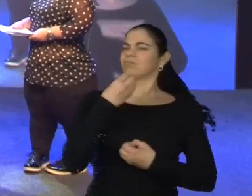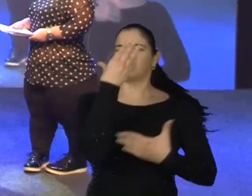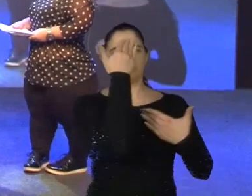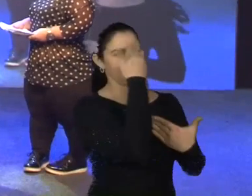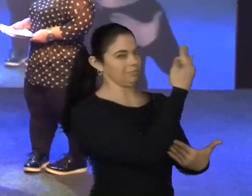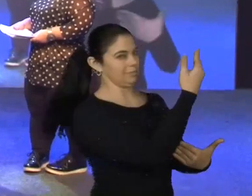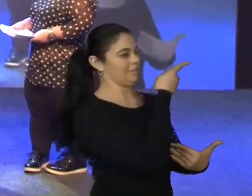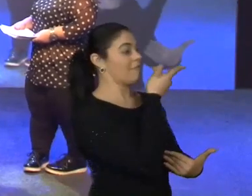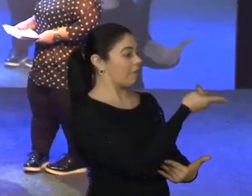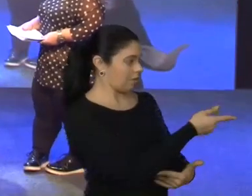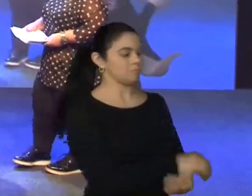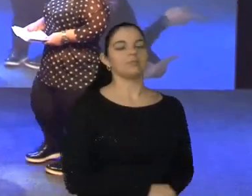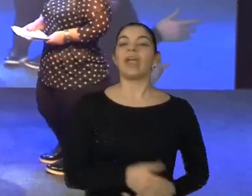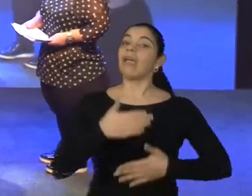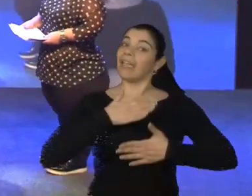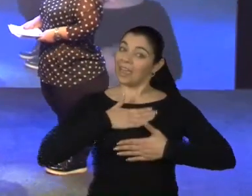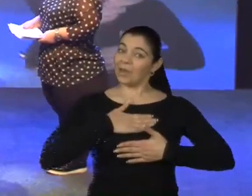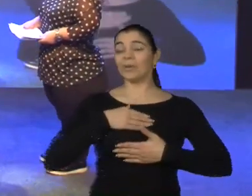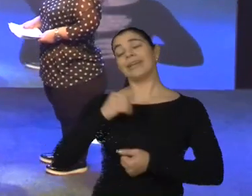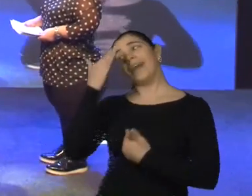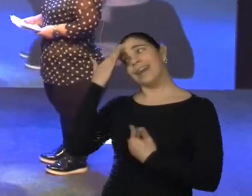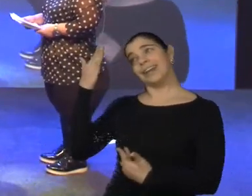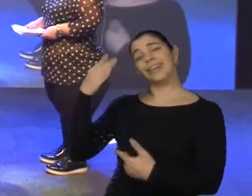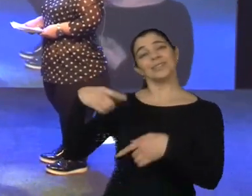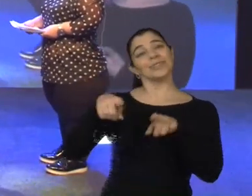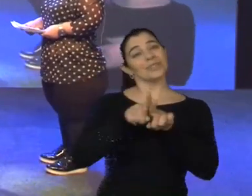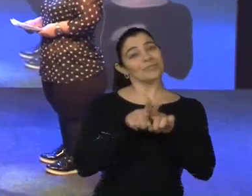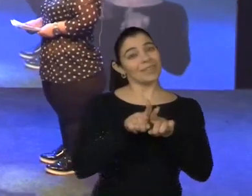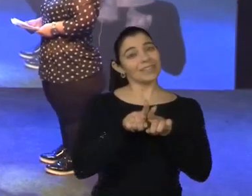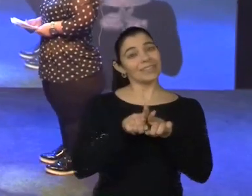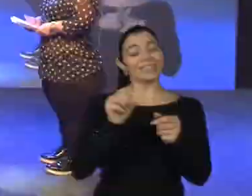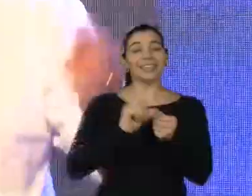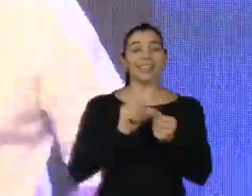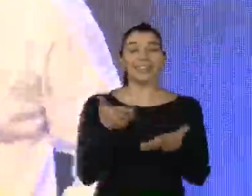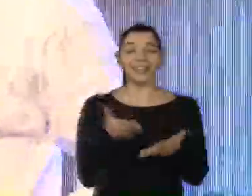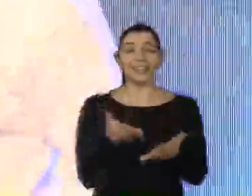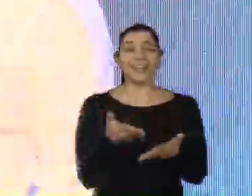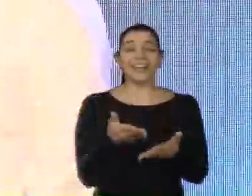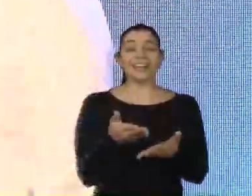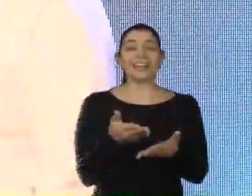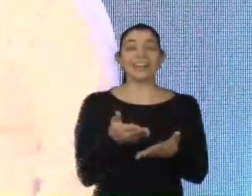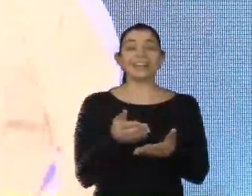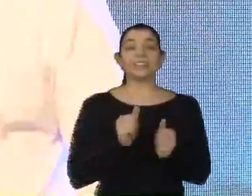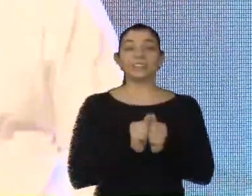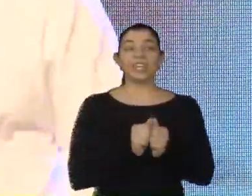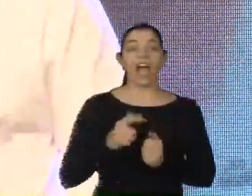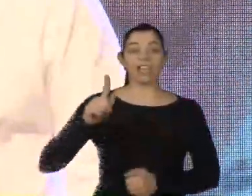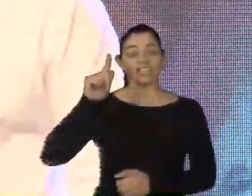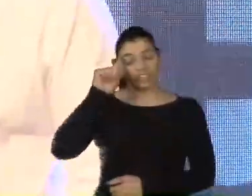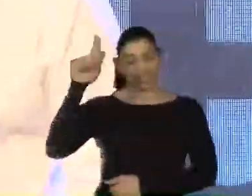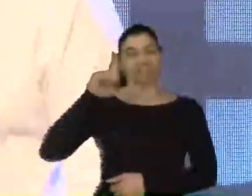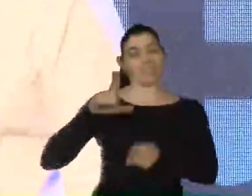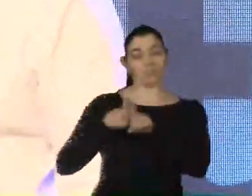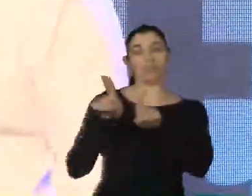última palavra, por favor. Eu que agradeço. Também não vou deixar de agradecer aqui a Raíssa que está acompanhando a gente aqui. Ela tem, é a nossa gerente no RH,